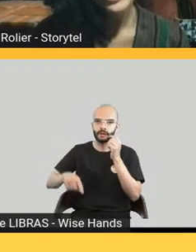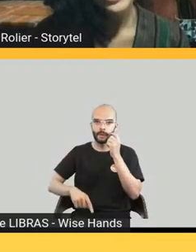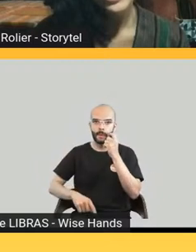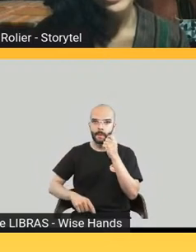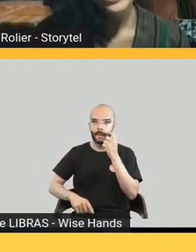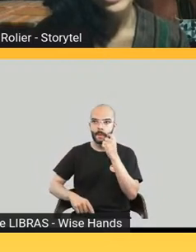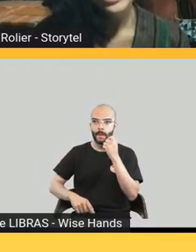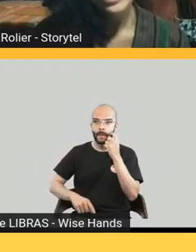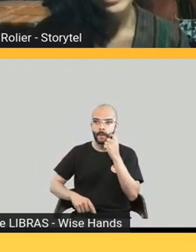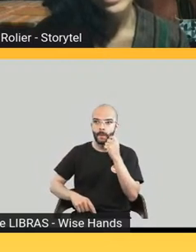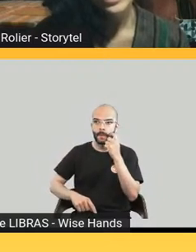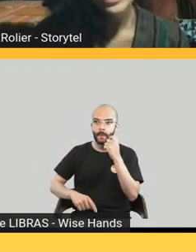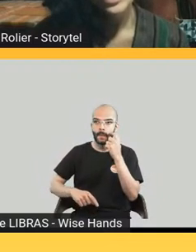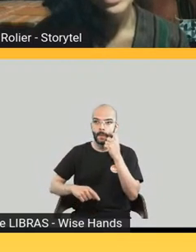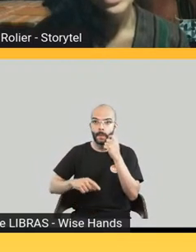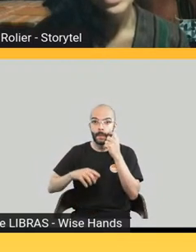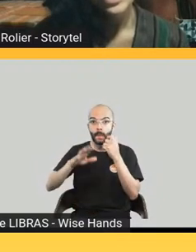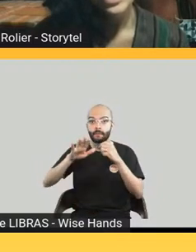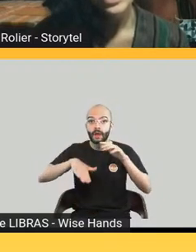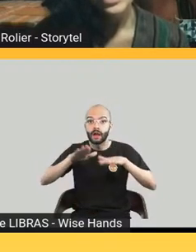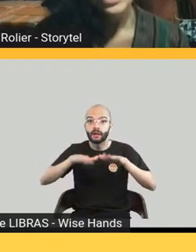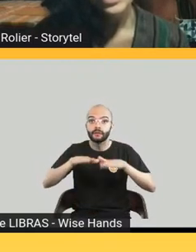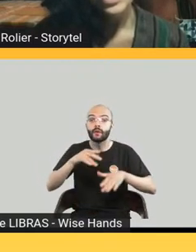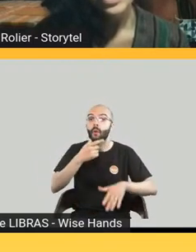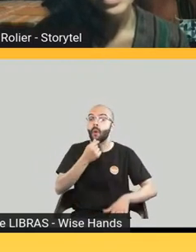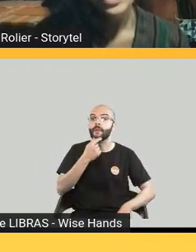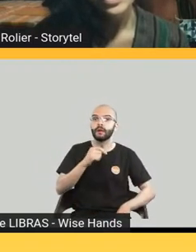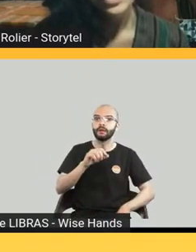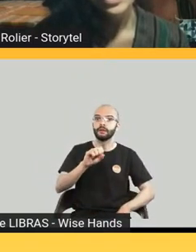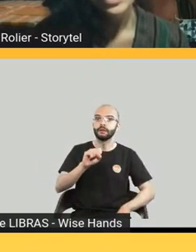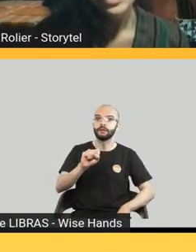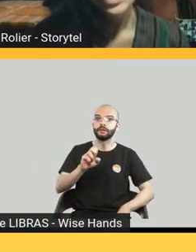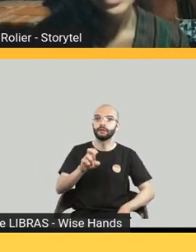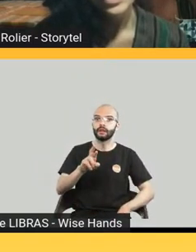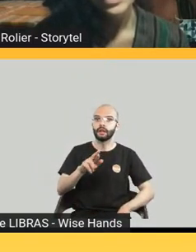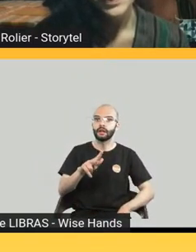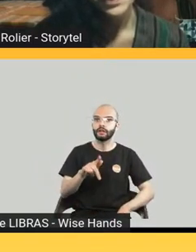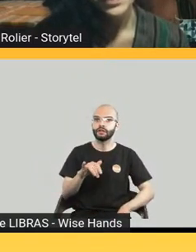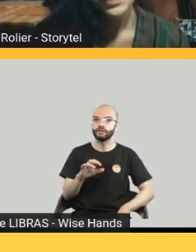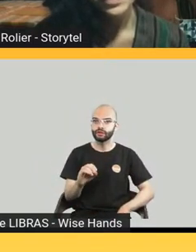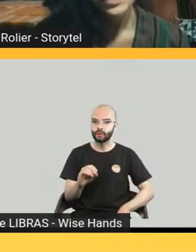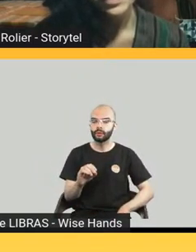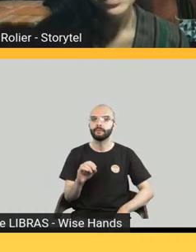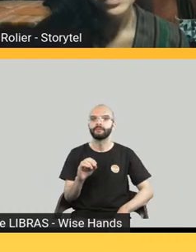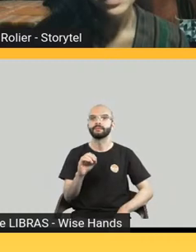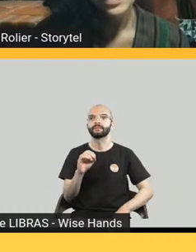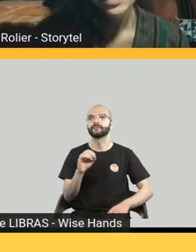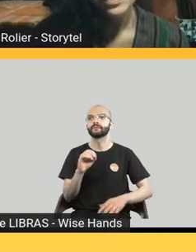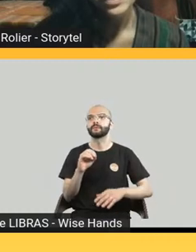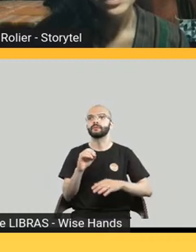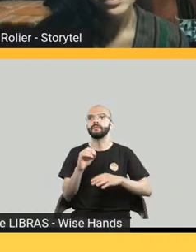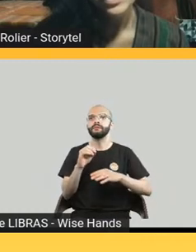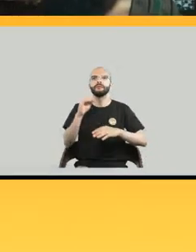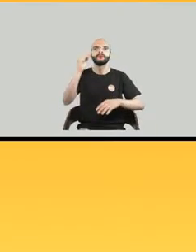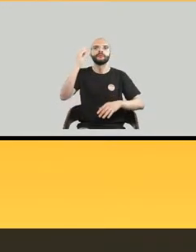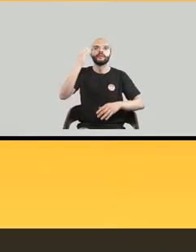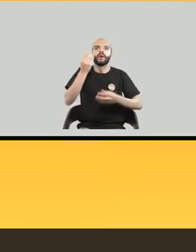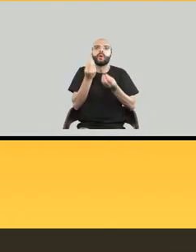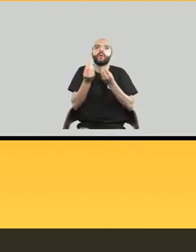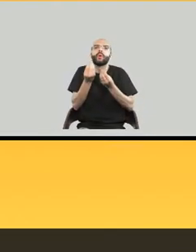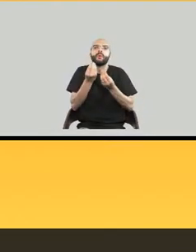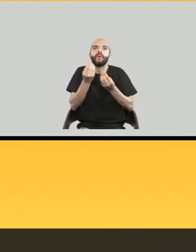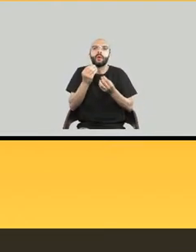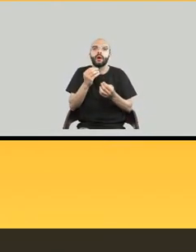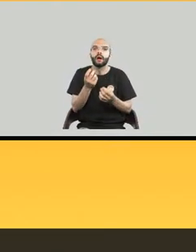veja os dois lados do balcão. O Sérgio Reis ele pergunta assim na verdade ele quer entender a questão do custo de adaptação de um livro